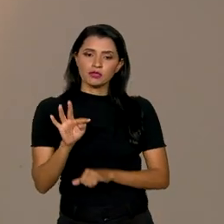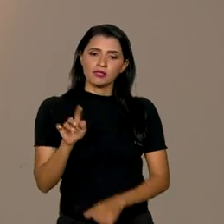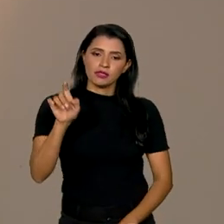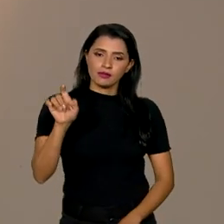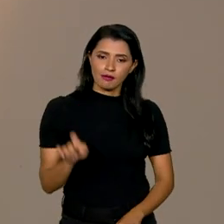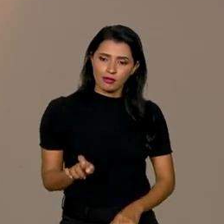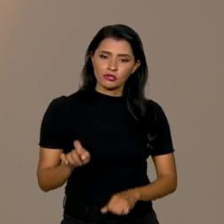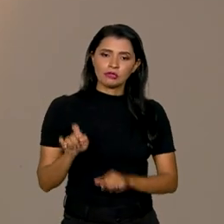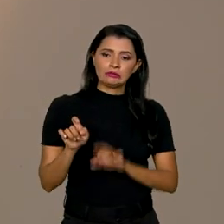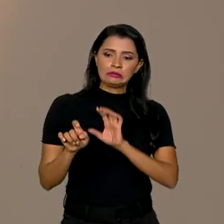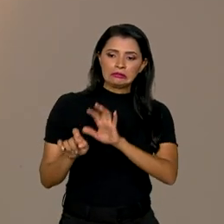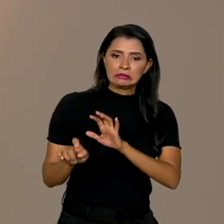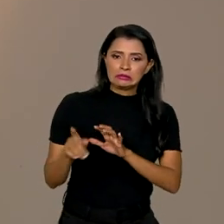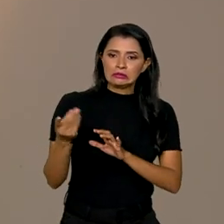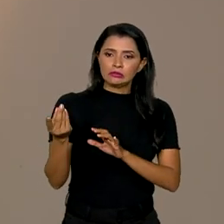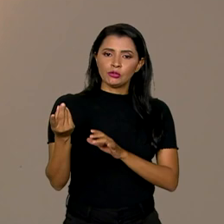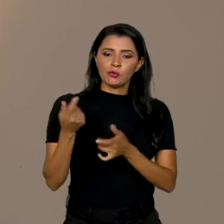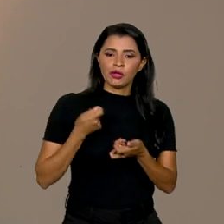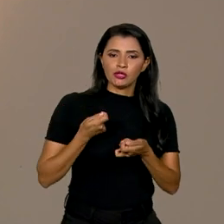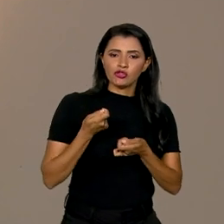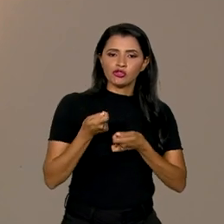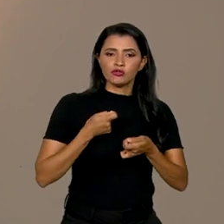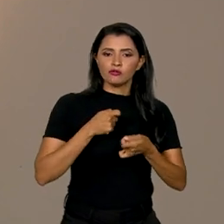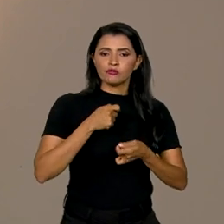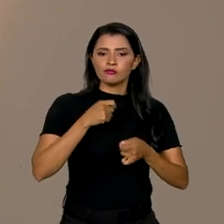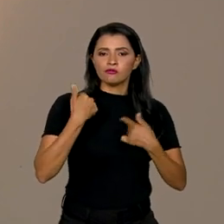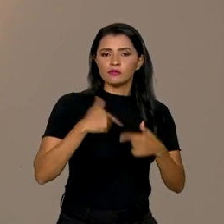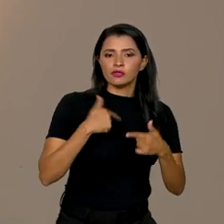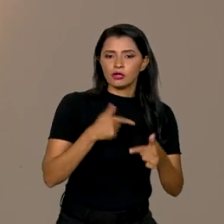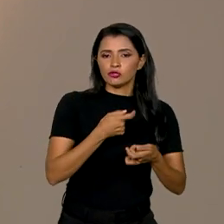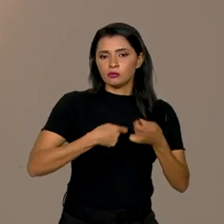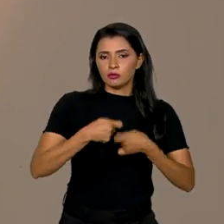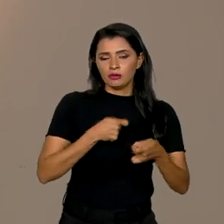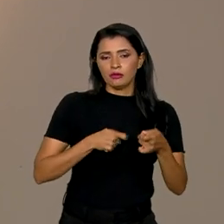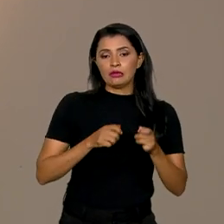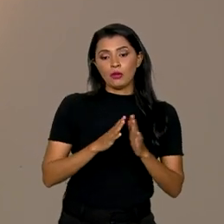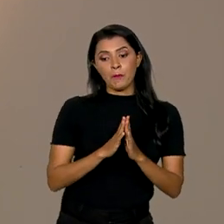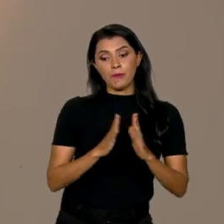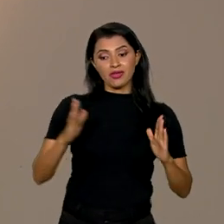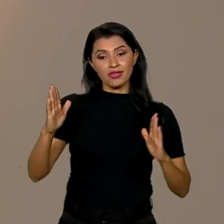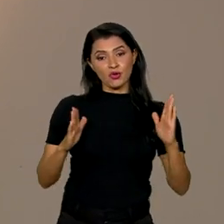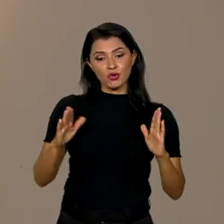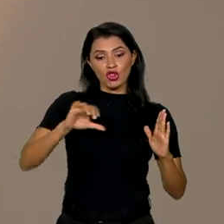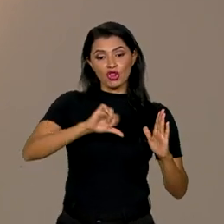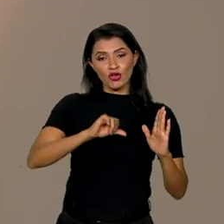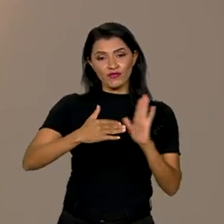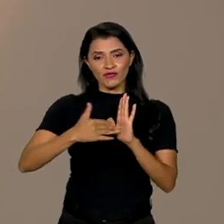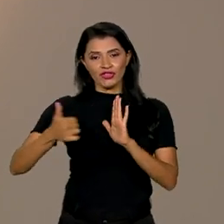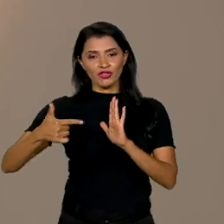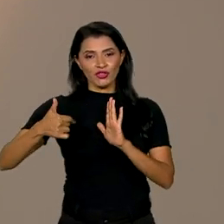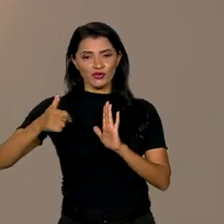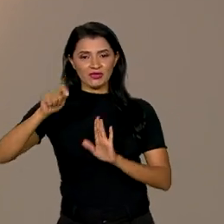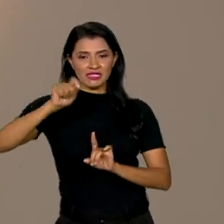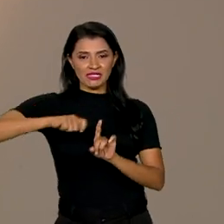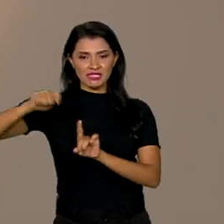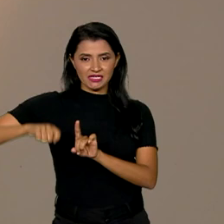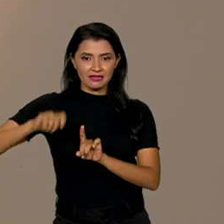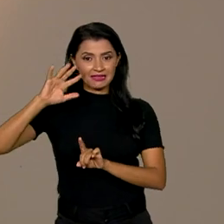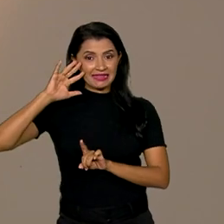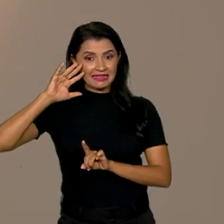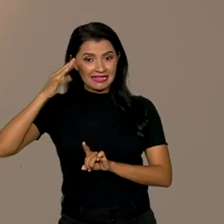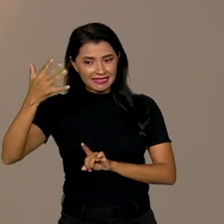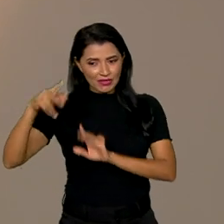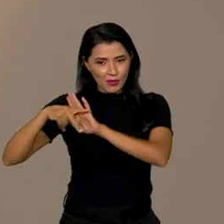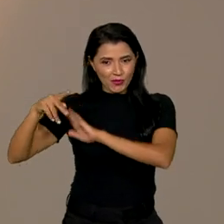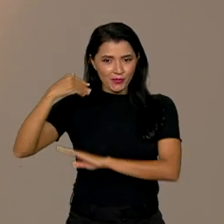juros e o efeito sobre o nível de atividade econômica que vai de 9 a 12 meses. Então, as decisões que o Banco Central está tomando